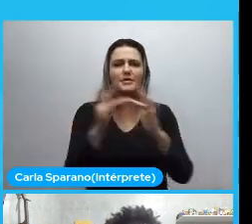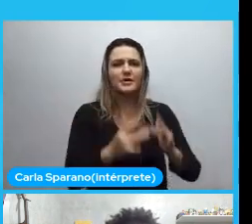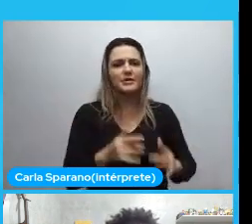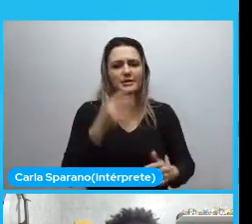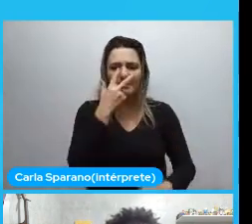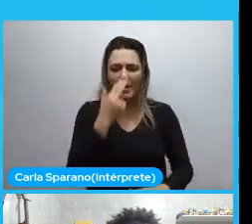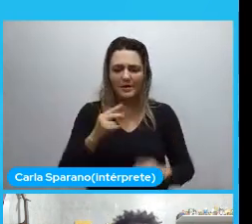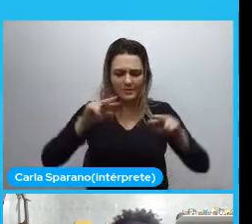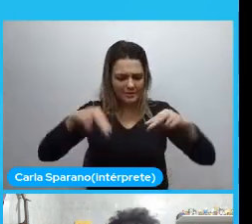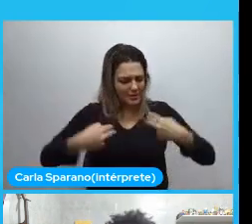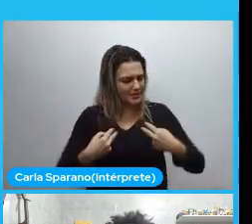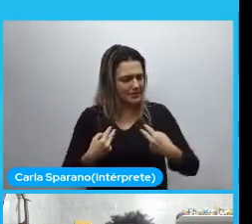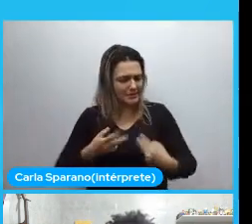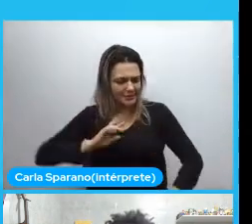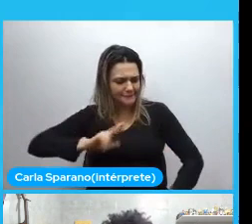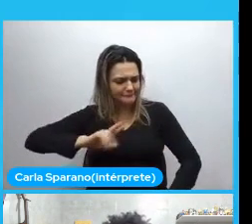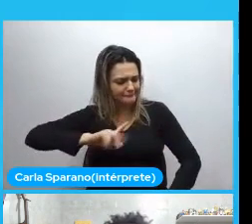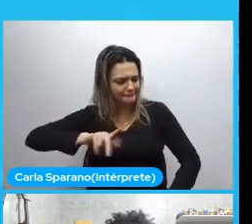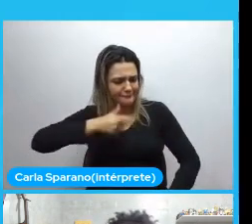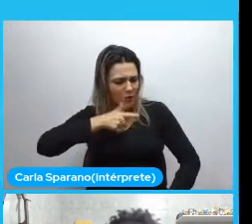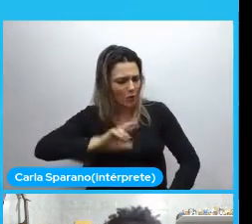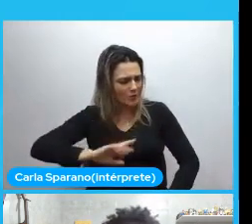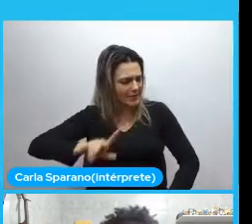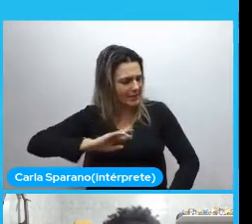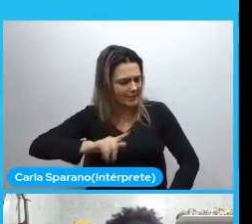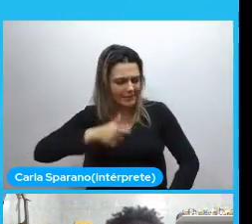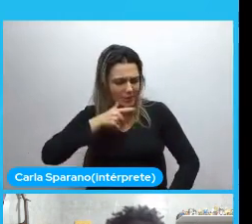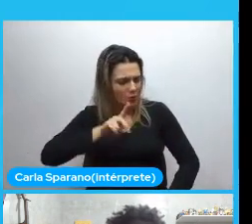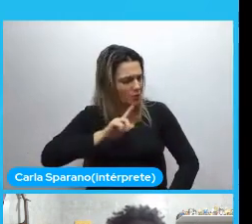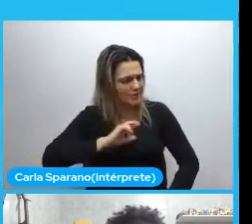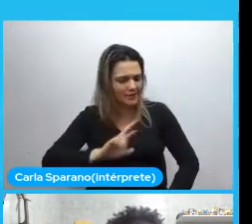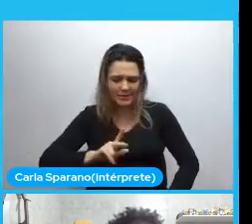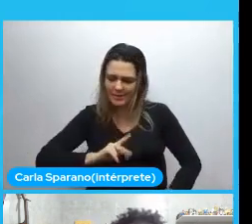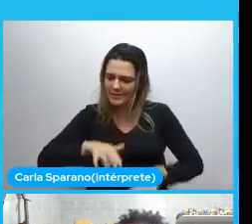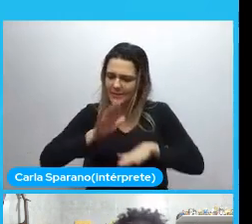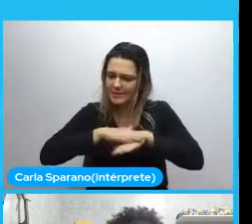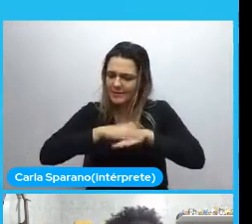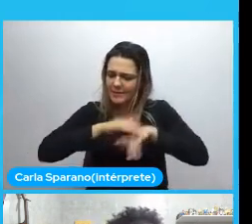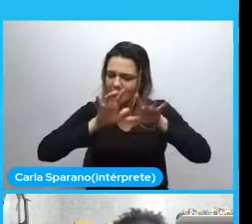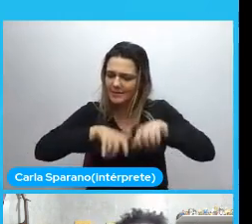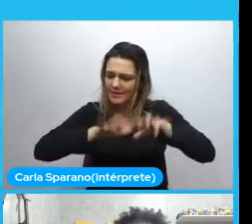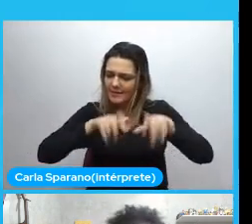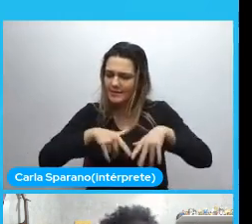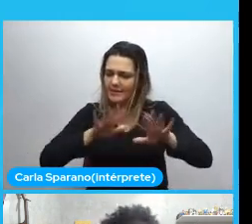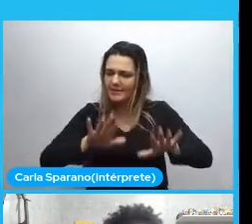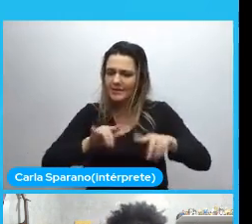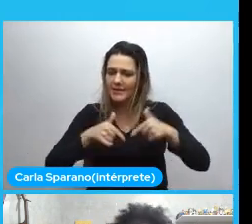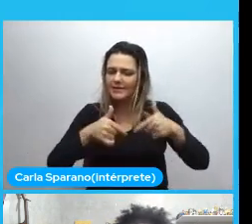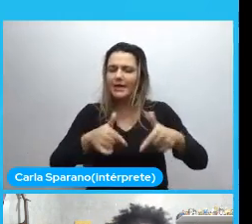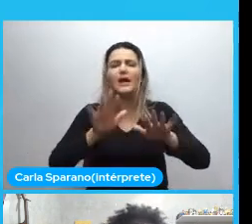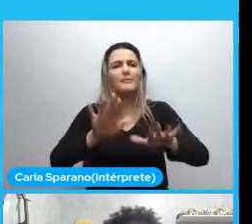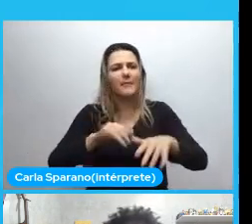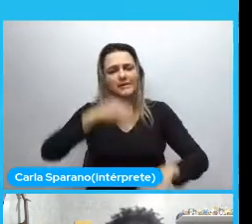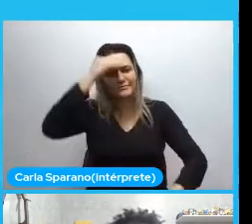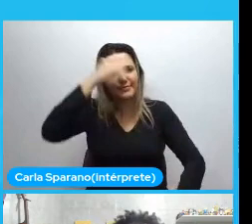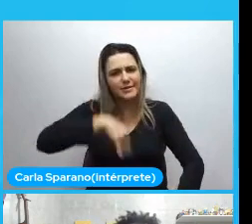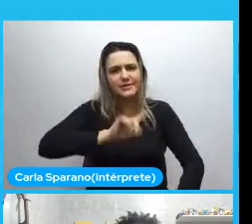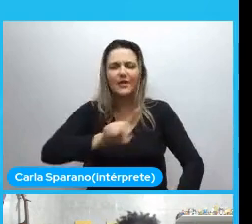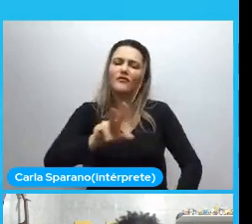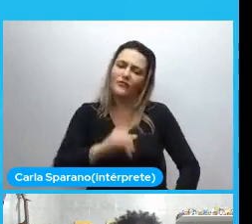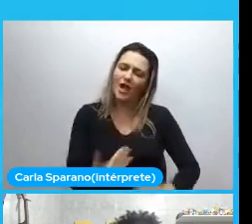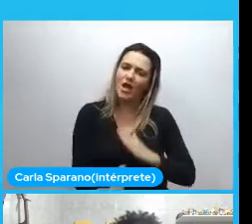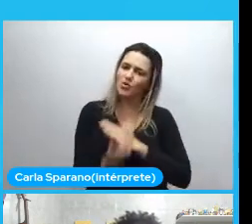consegue fazer bem aquele tipo de coisa. Mas que não vai desistir. Porque a gente vai te ajudar e está tudo bem.